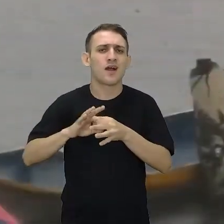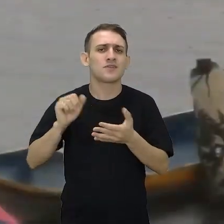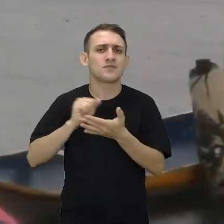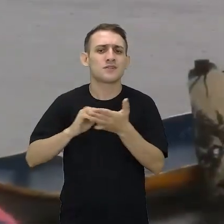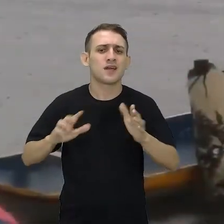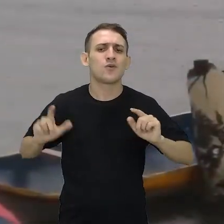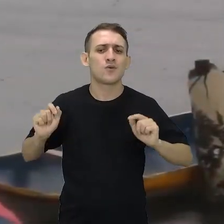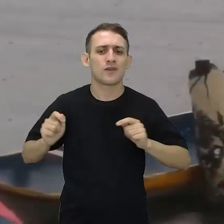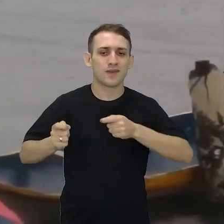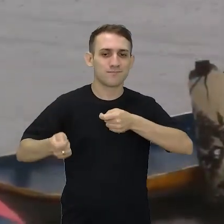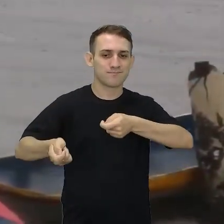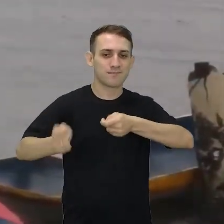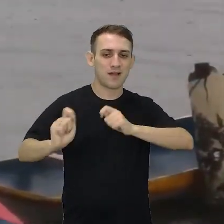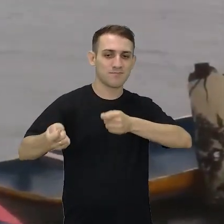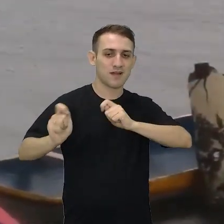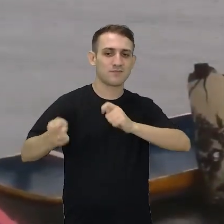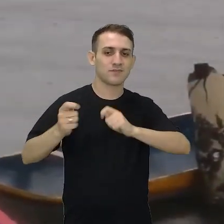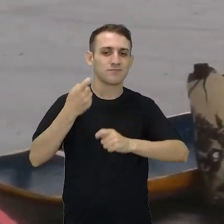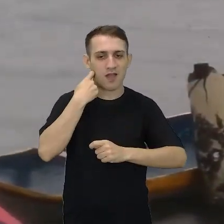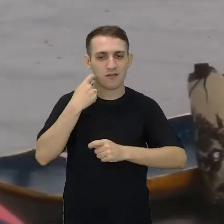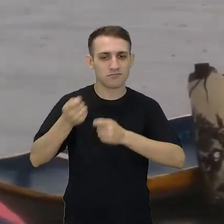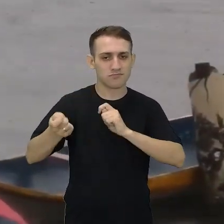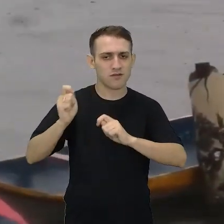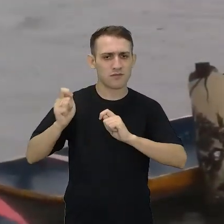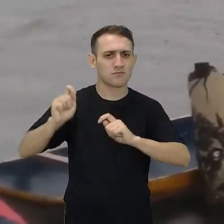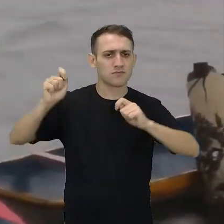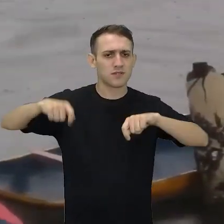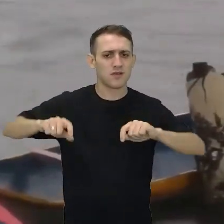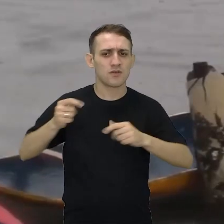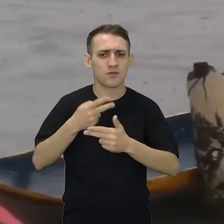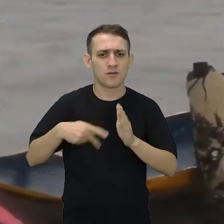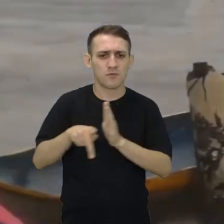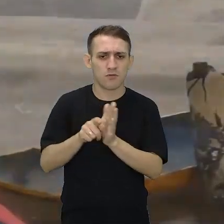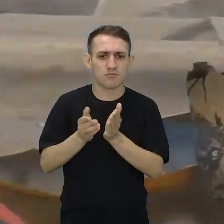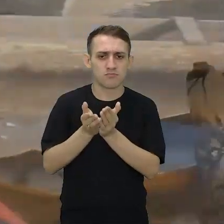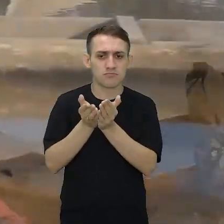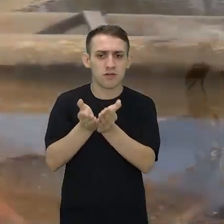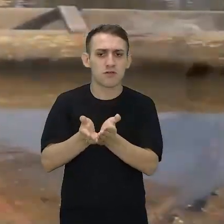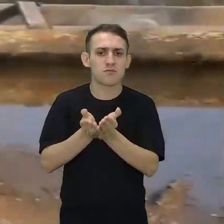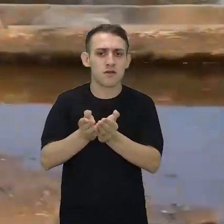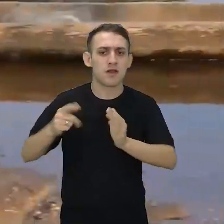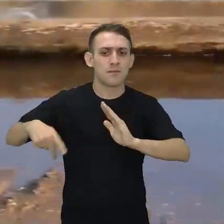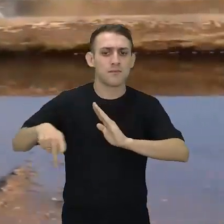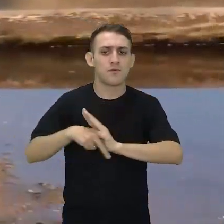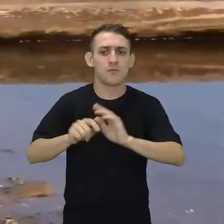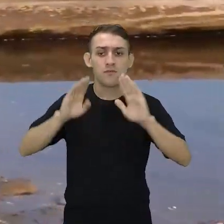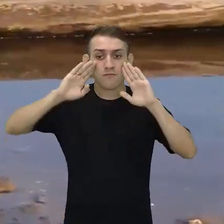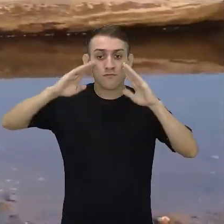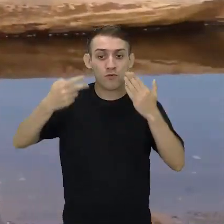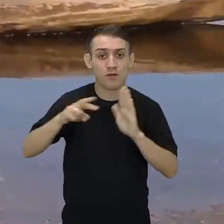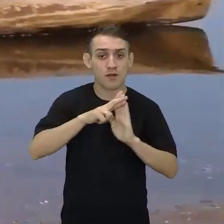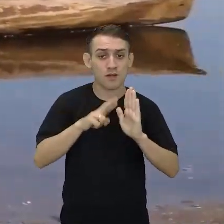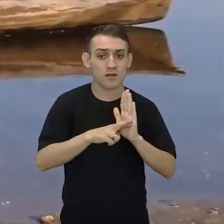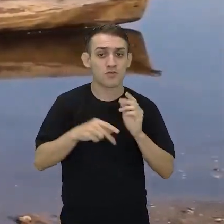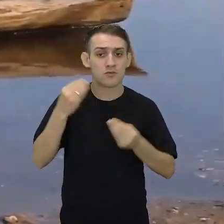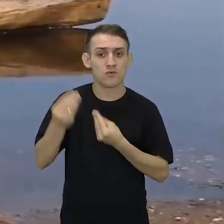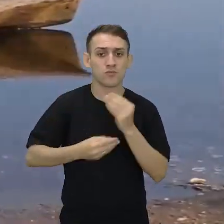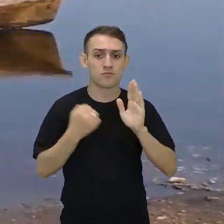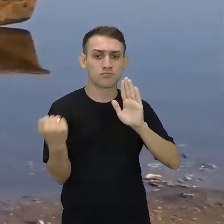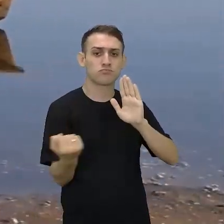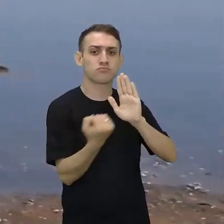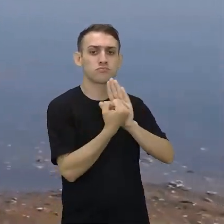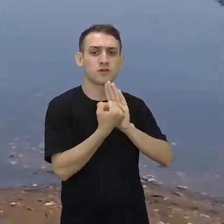que é a pesca artesanal. O feitio da canoa Kaisara é o foco desse nosso registro como patrimônio